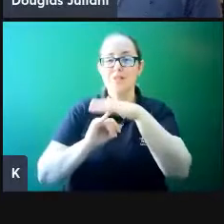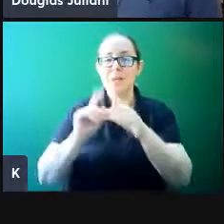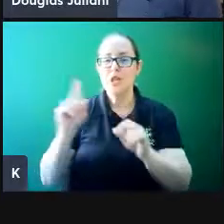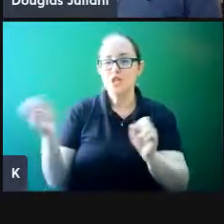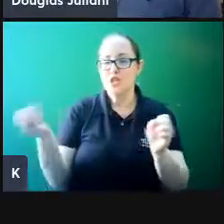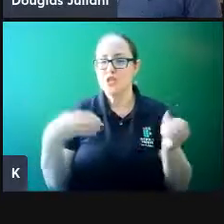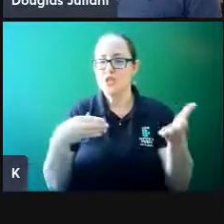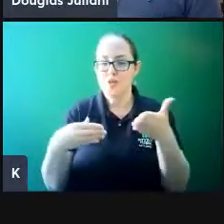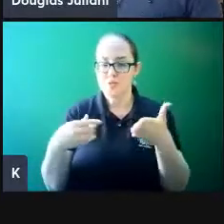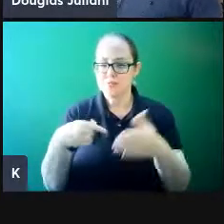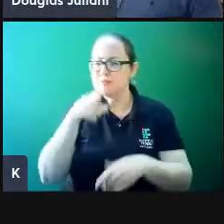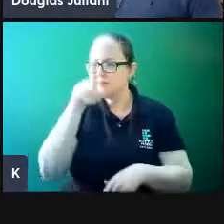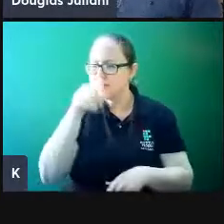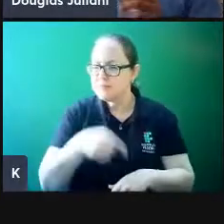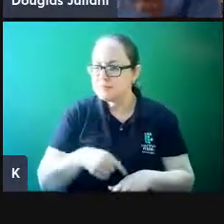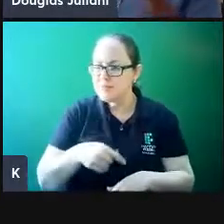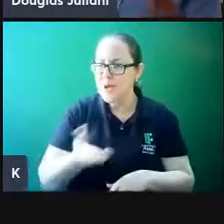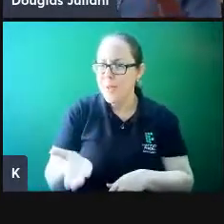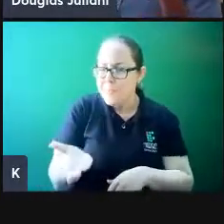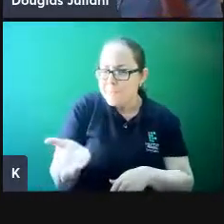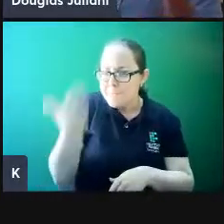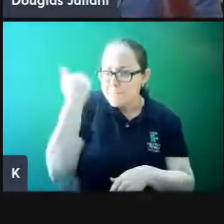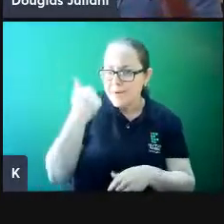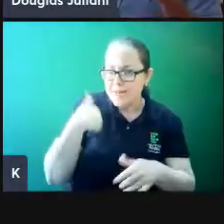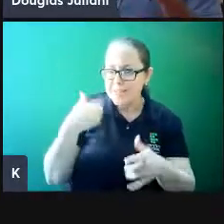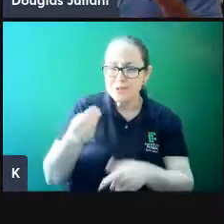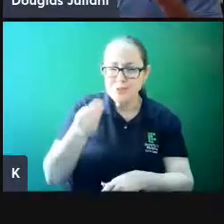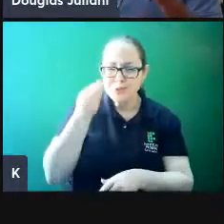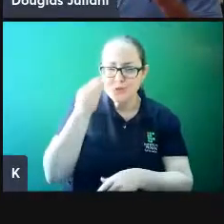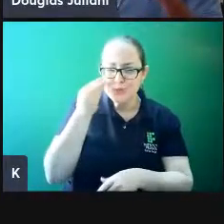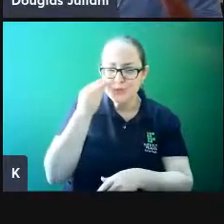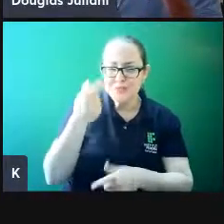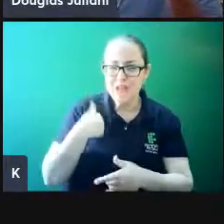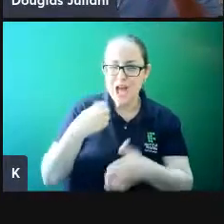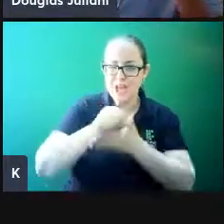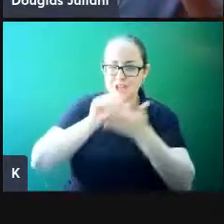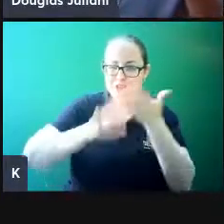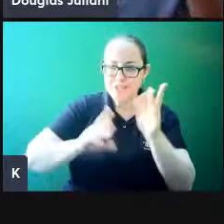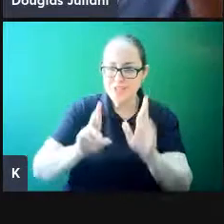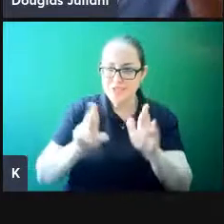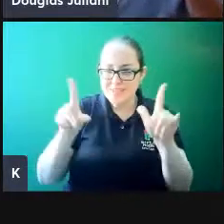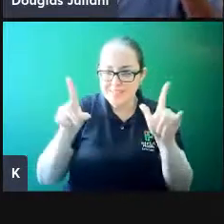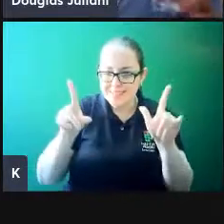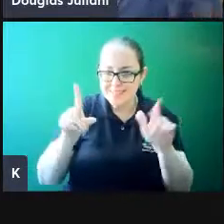E aí, como é que está? Bora experimentar uma atividade um pouquinho diferente?